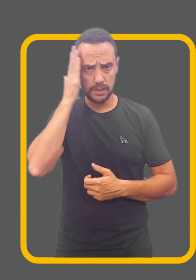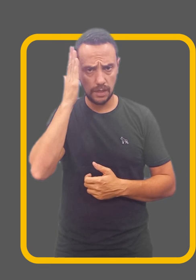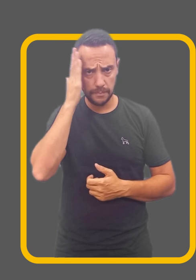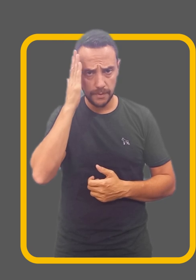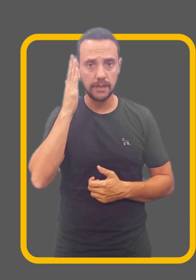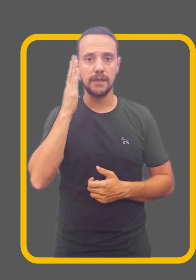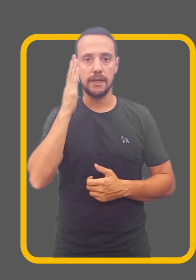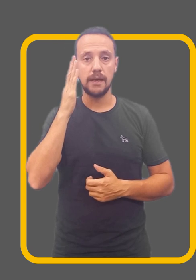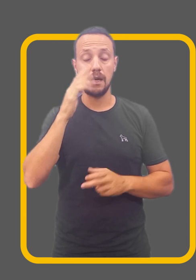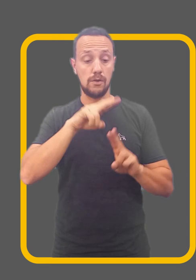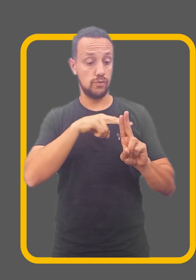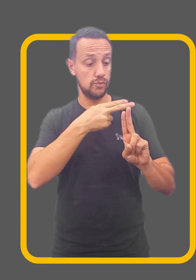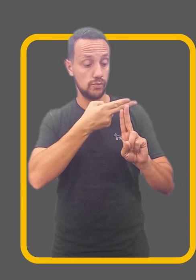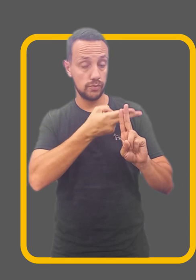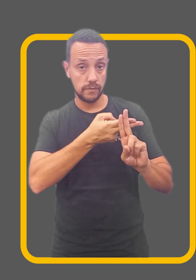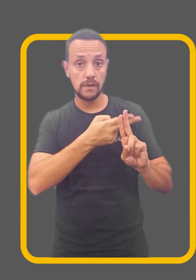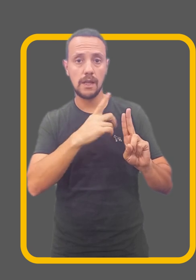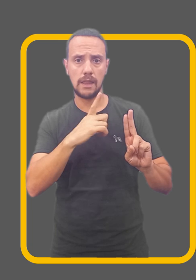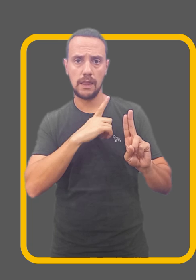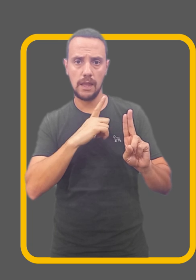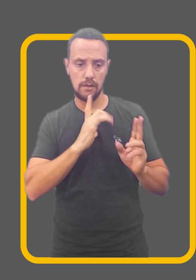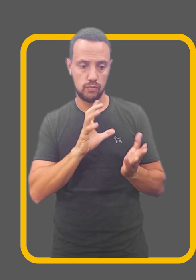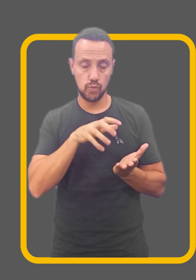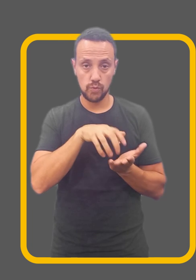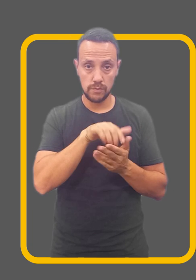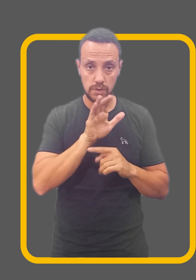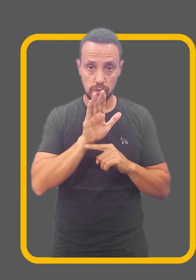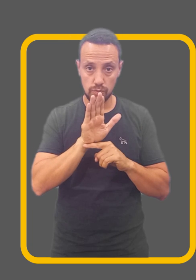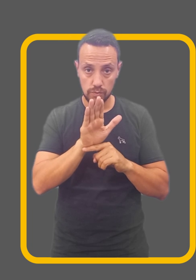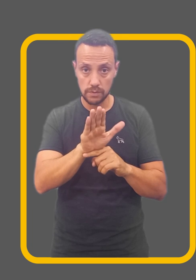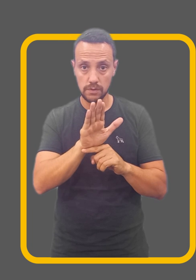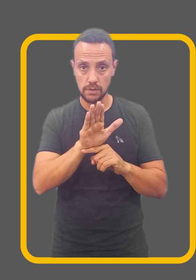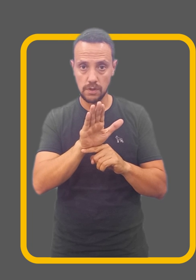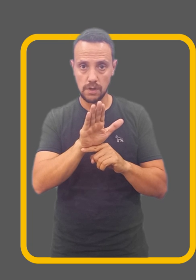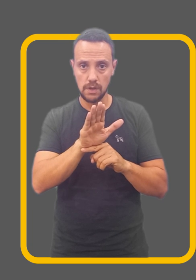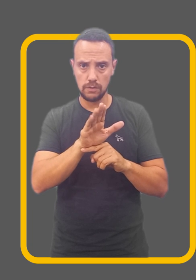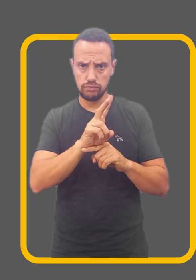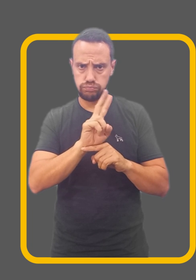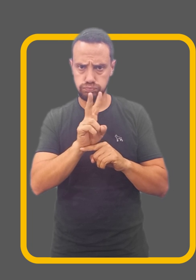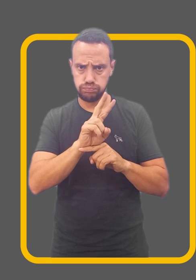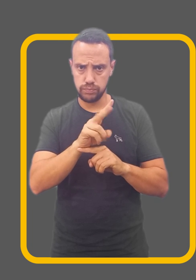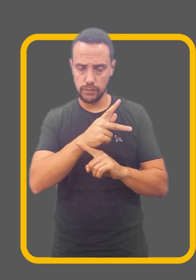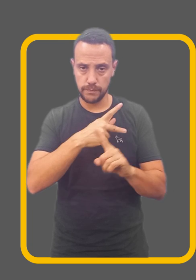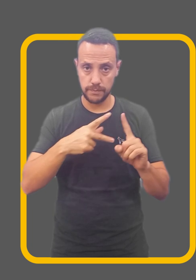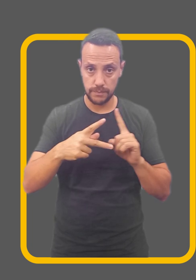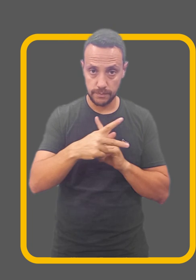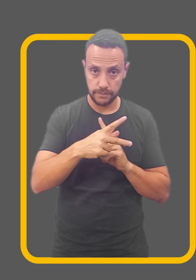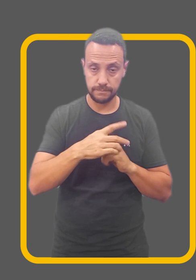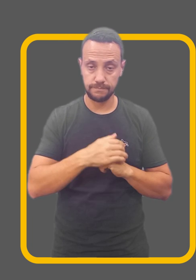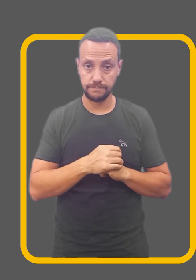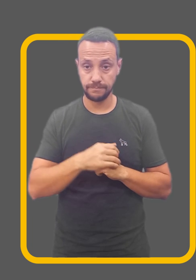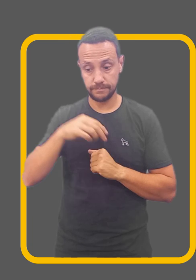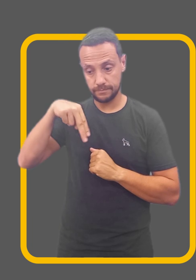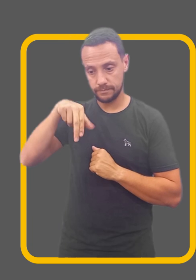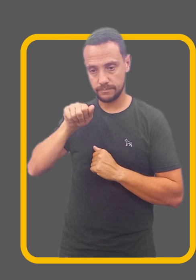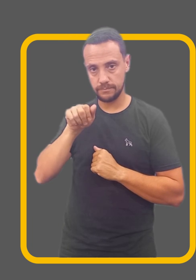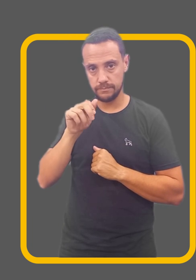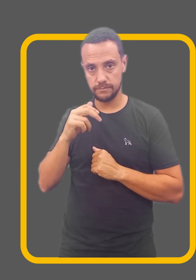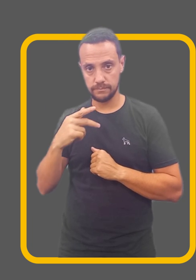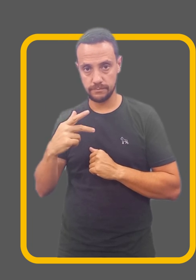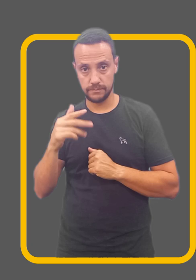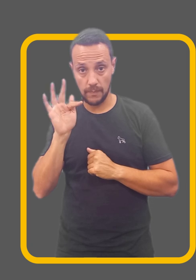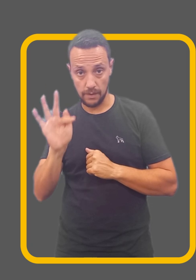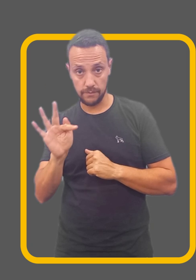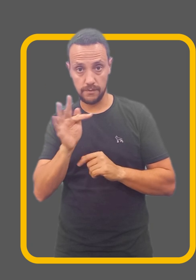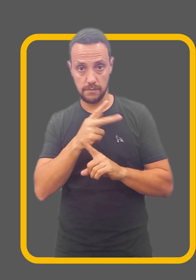Você sabia que a Unifal tem um núcleo de assistência fiscal previdenciário? O Nafi